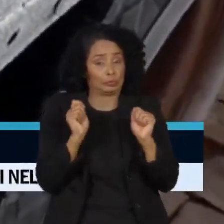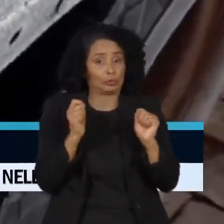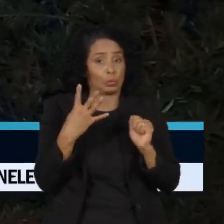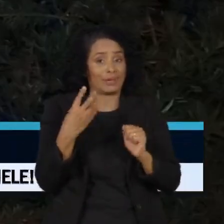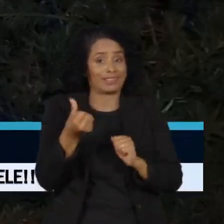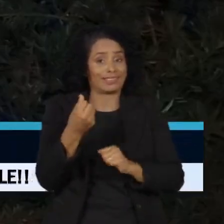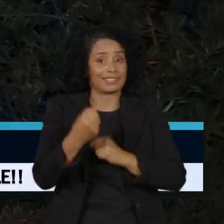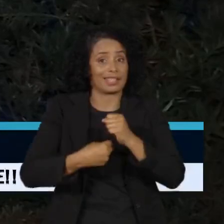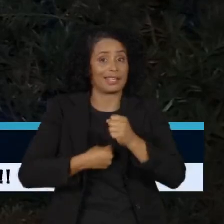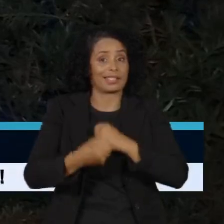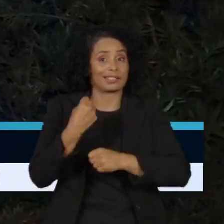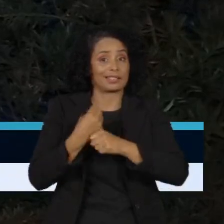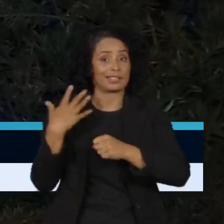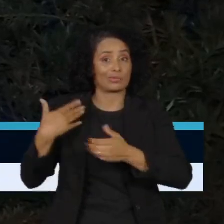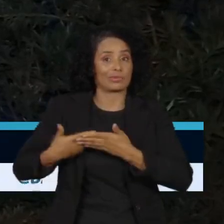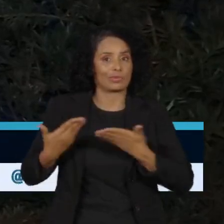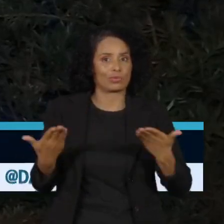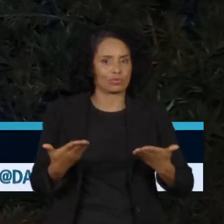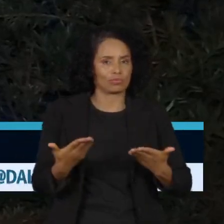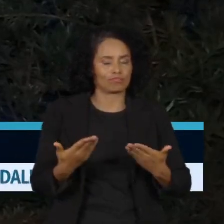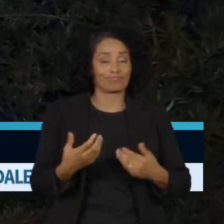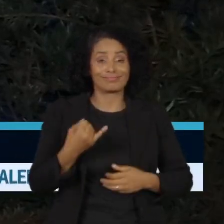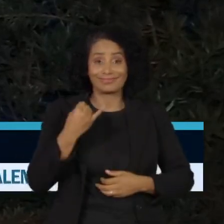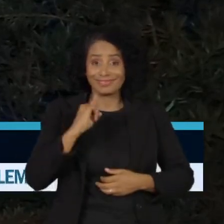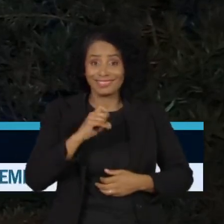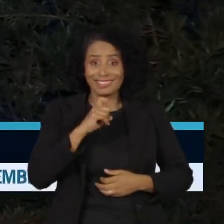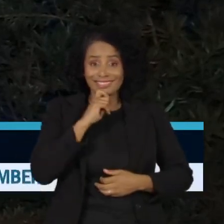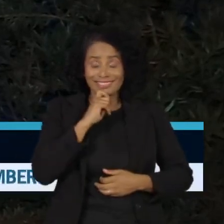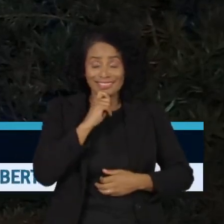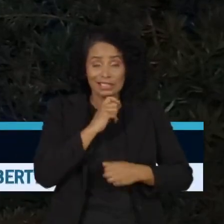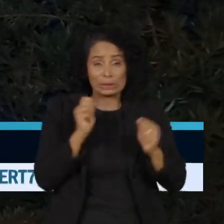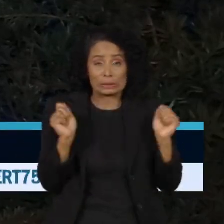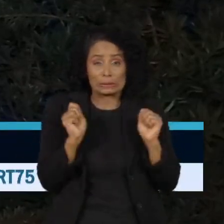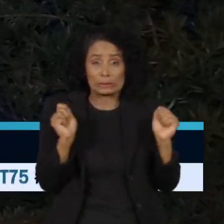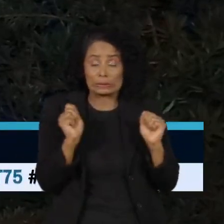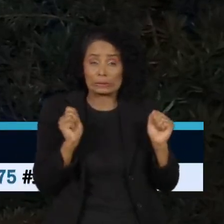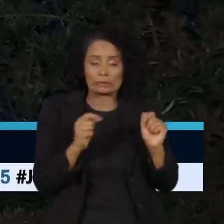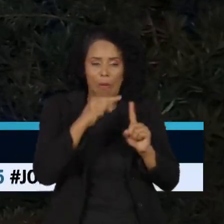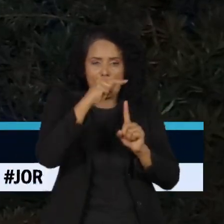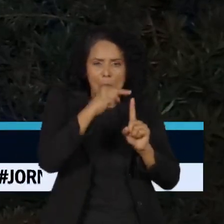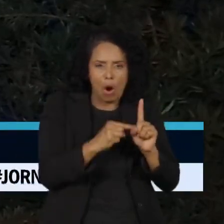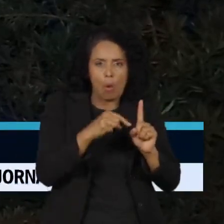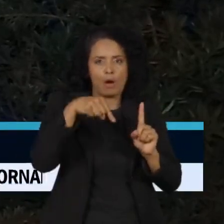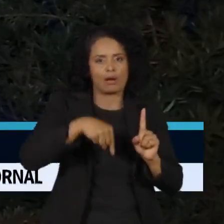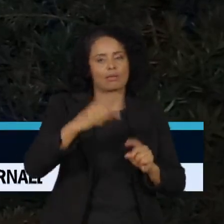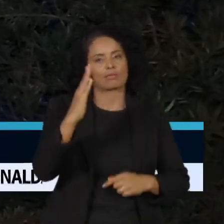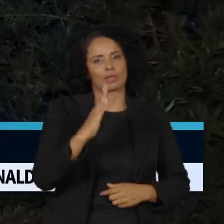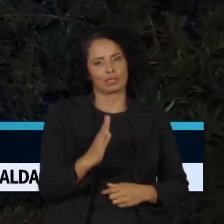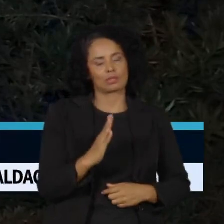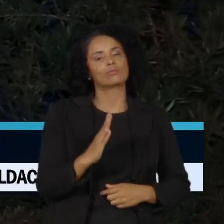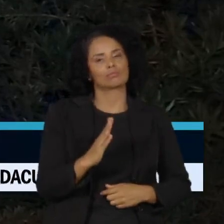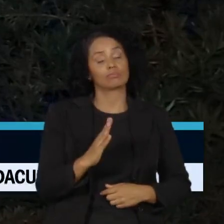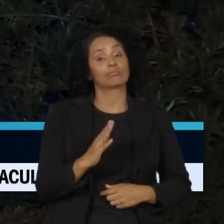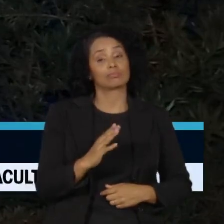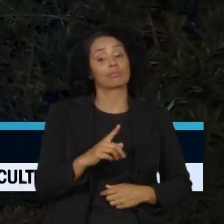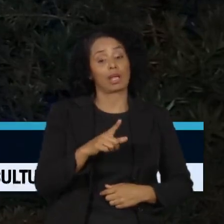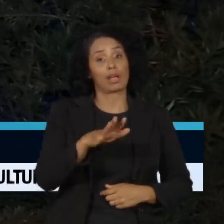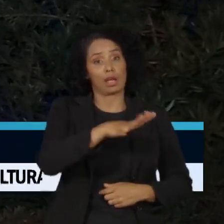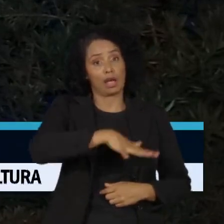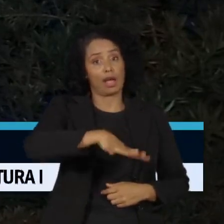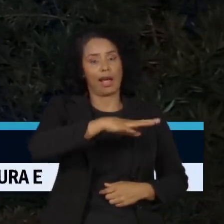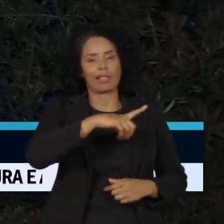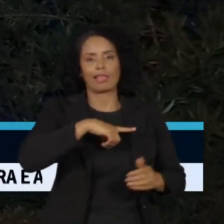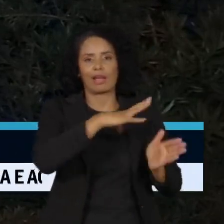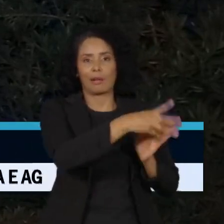anos. Se a queda nas temperaturas foi sentida por brasileiros na maior parte do país, a exceção foi a Amazônia, onde